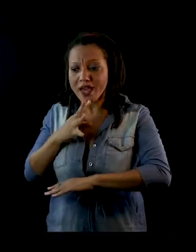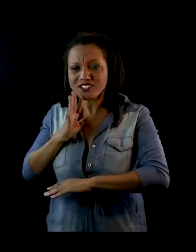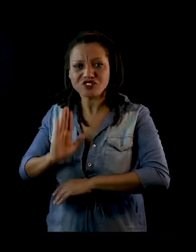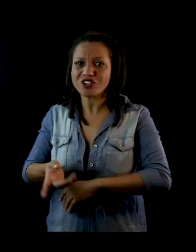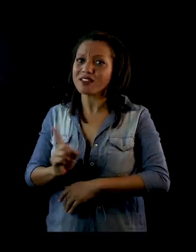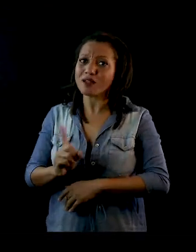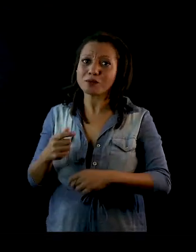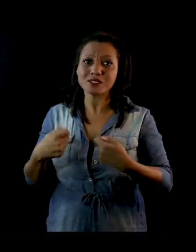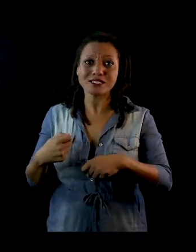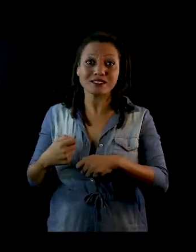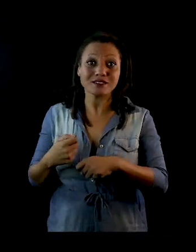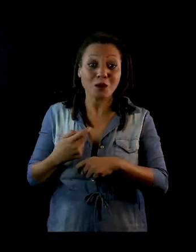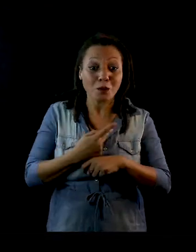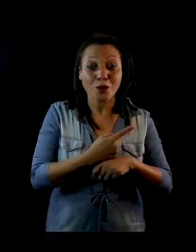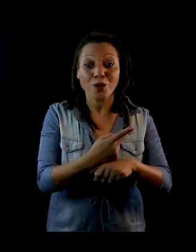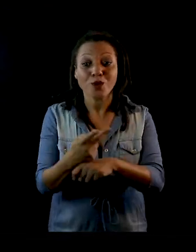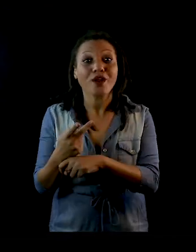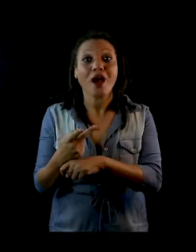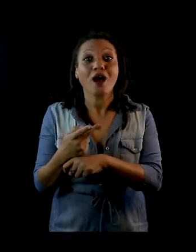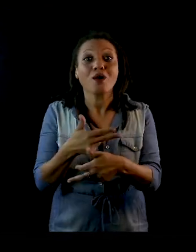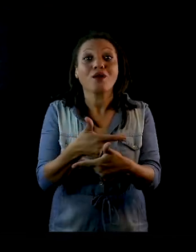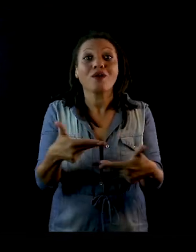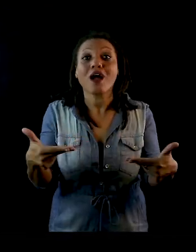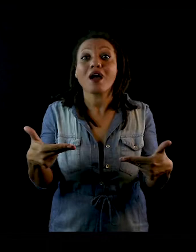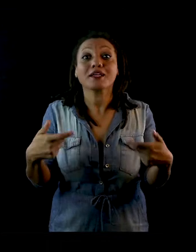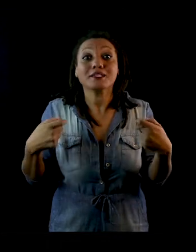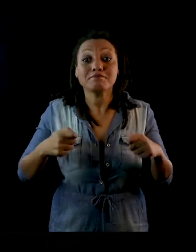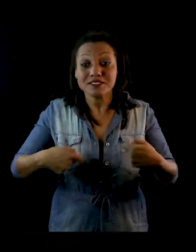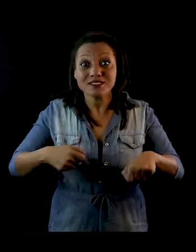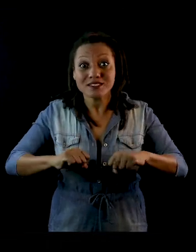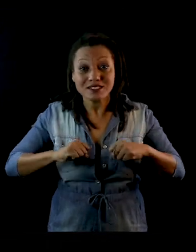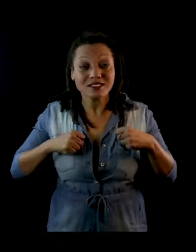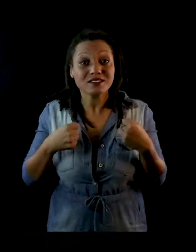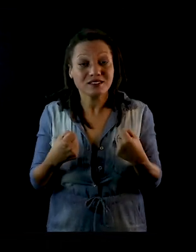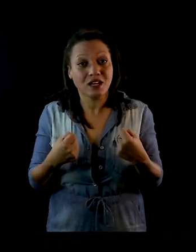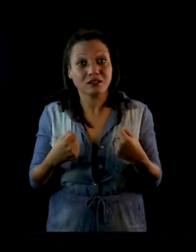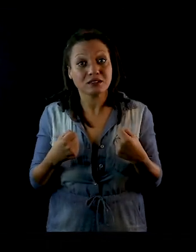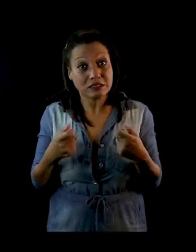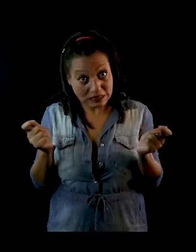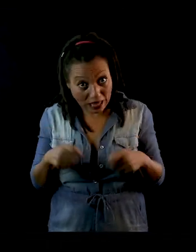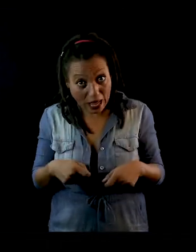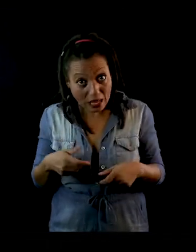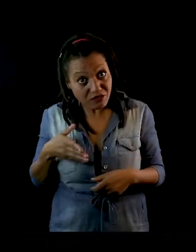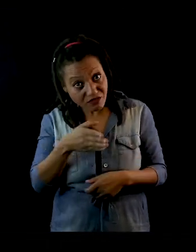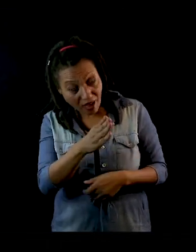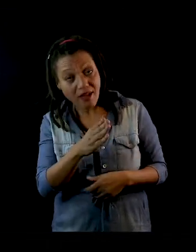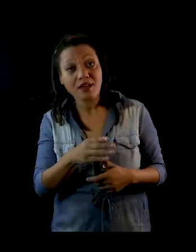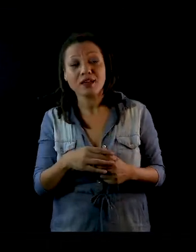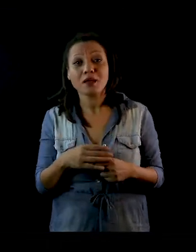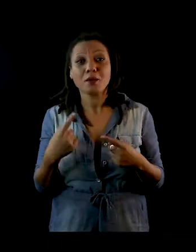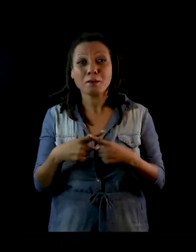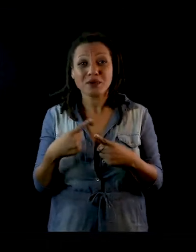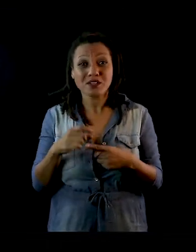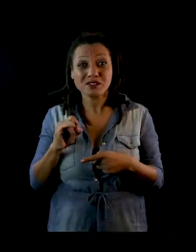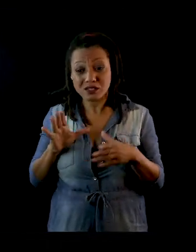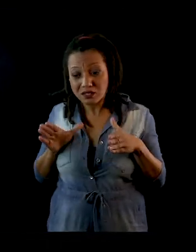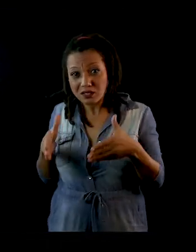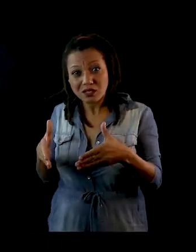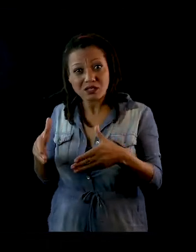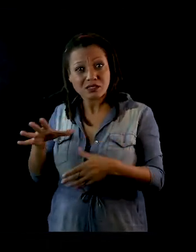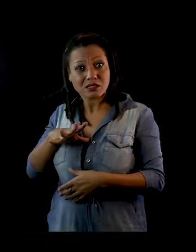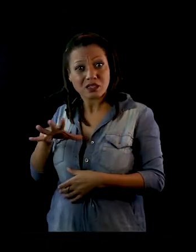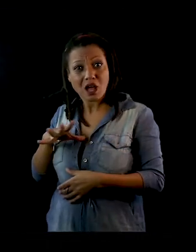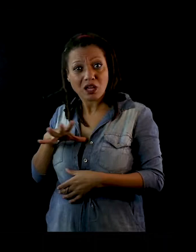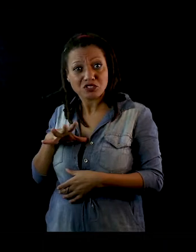vá atrás daquilo que ele precisa, seja lá onde for. Se der para ir, ele vá. Porque se ele não for mostrar o seu trabalho fora de sua